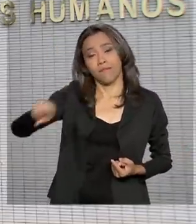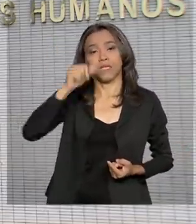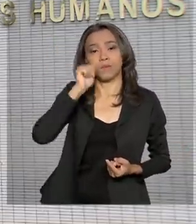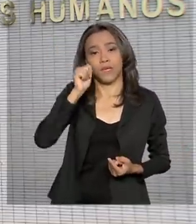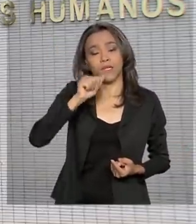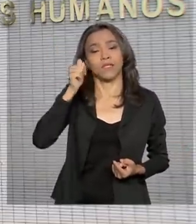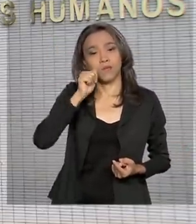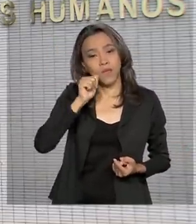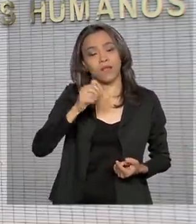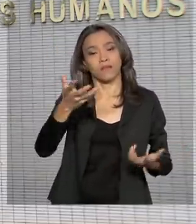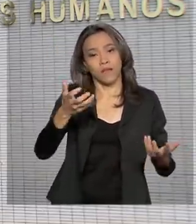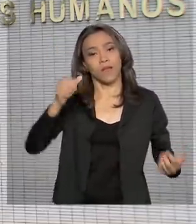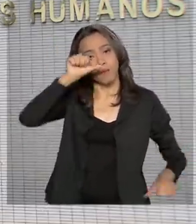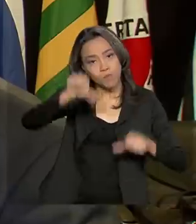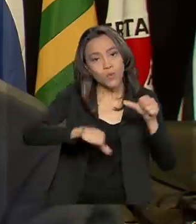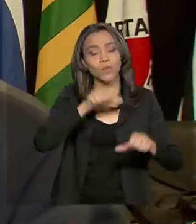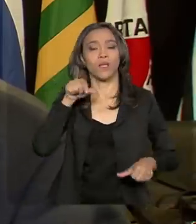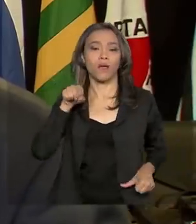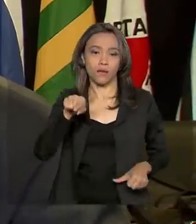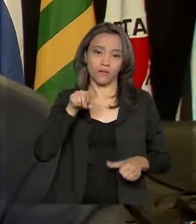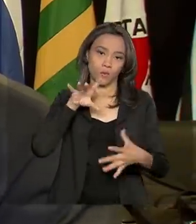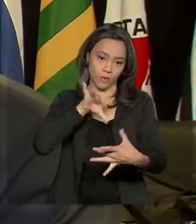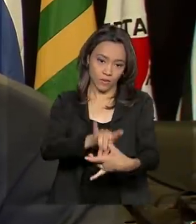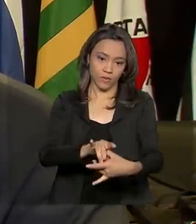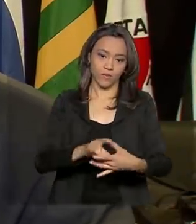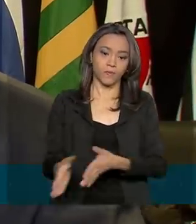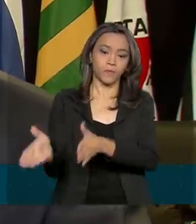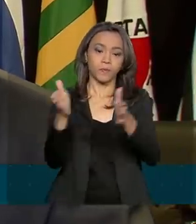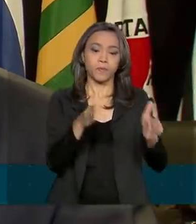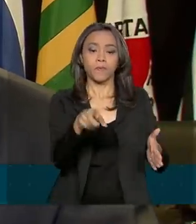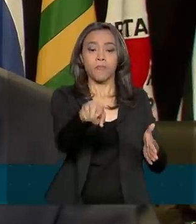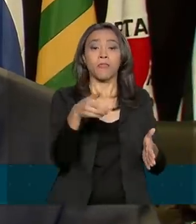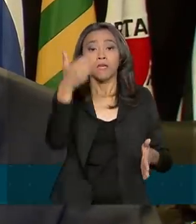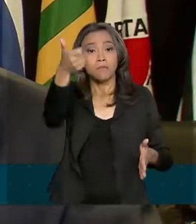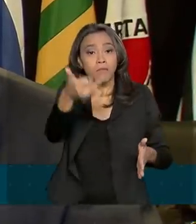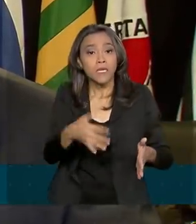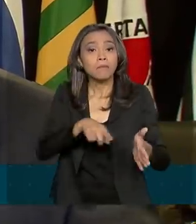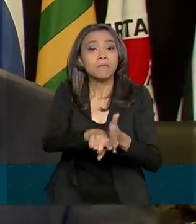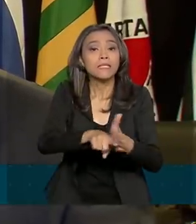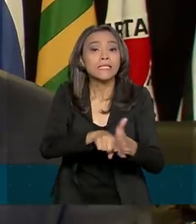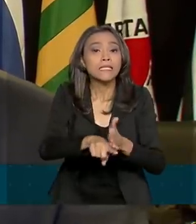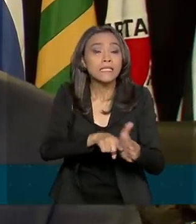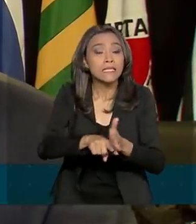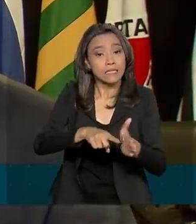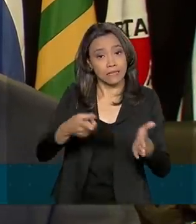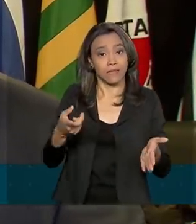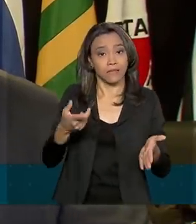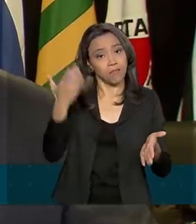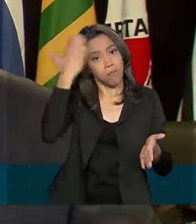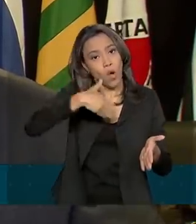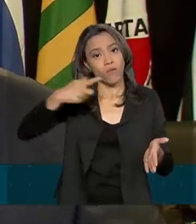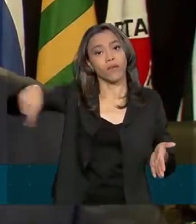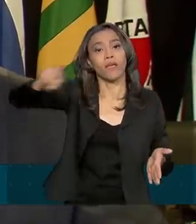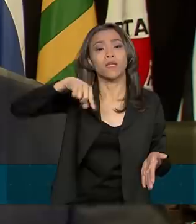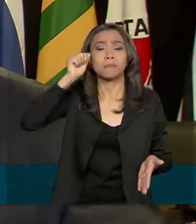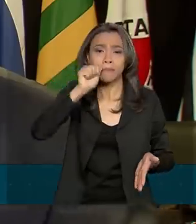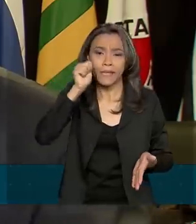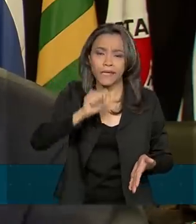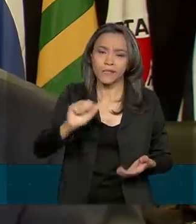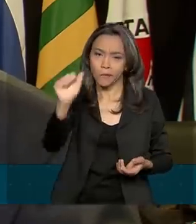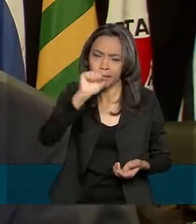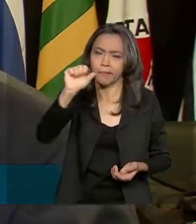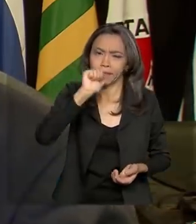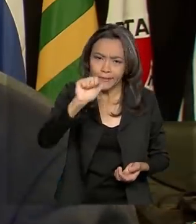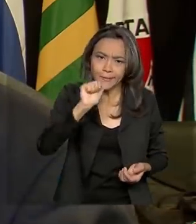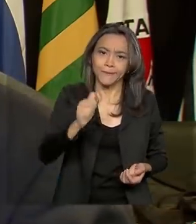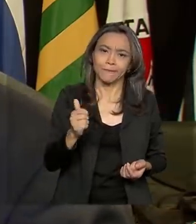governo quer mudar essa realidade. Pesquisas nacionais mostrando que mulheres têm feito, infelizmente, uso cada vez mais precoce de álcool.